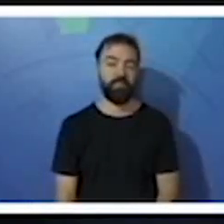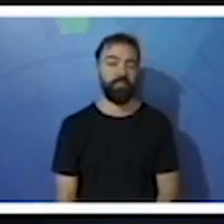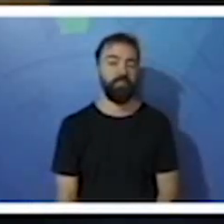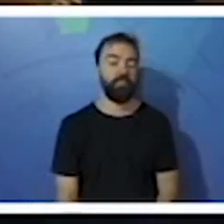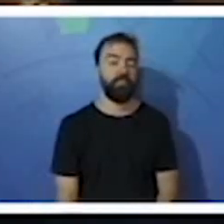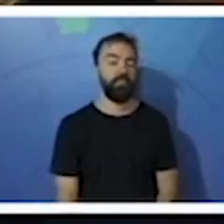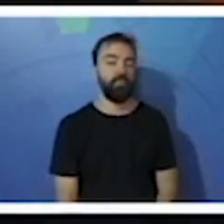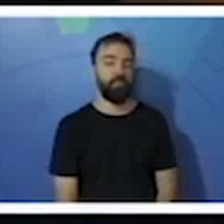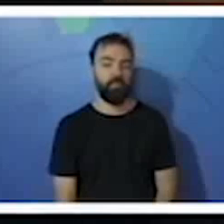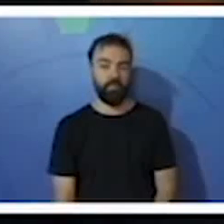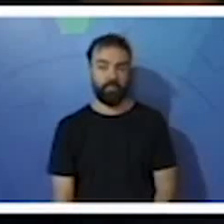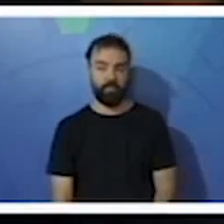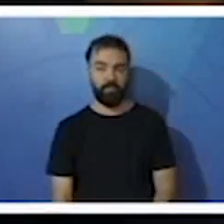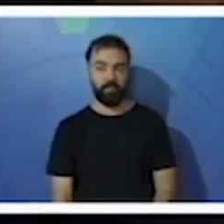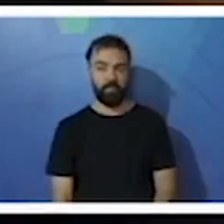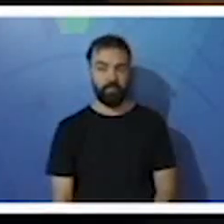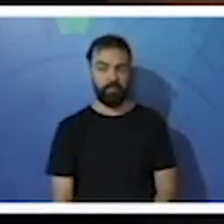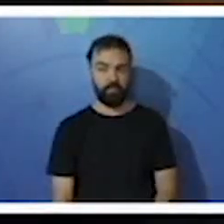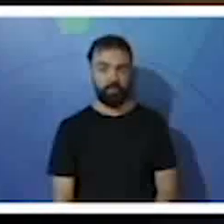alimentação.